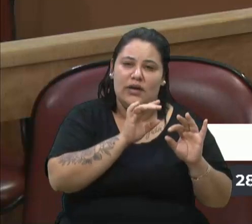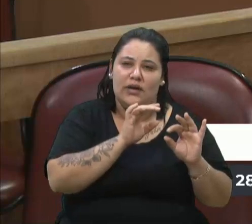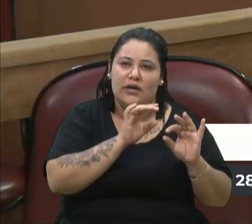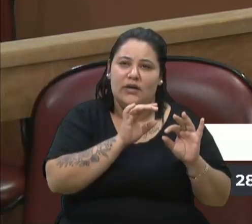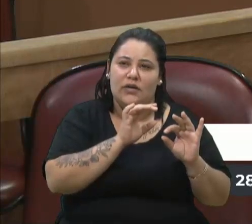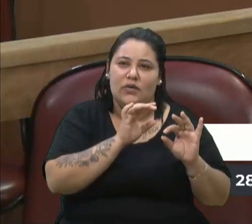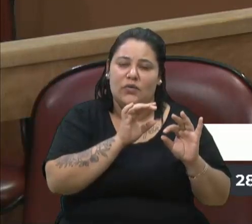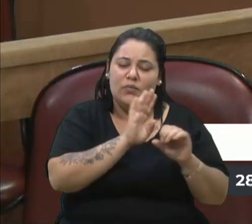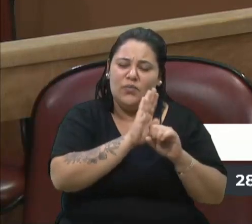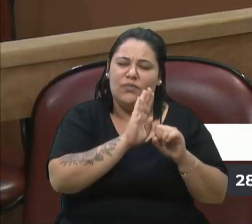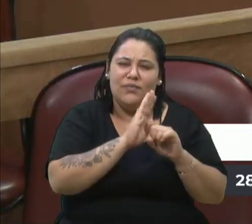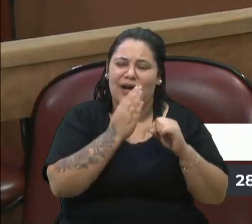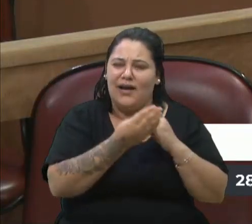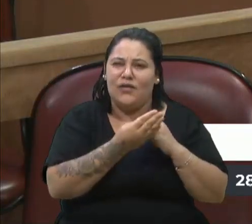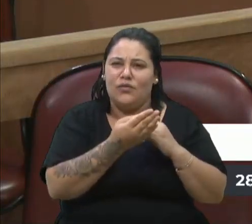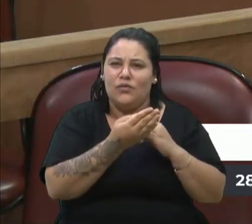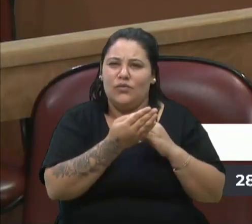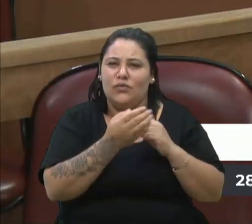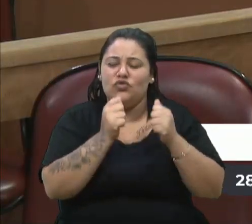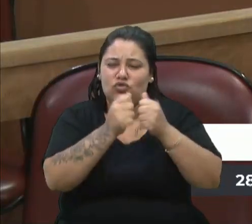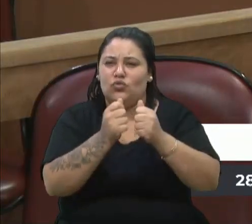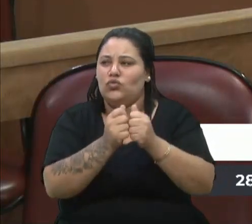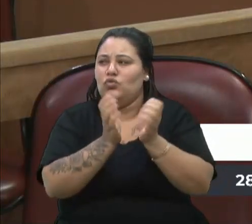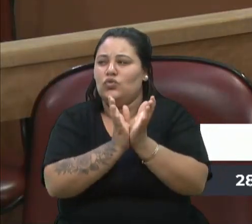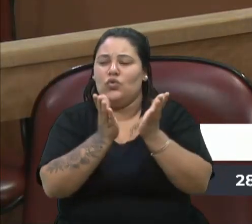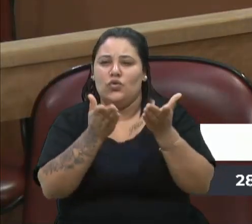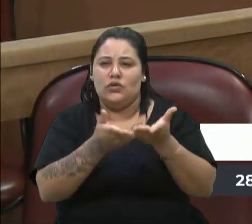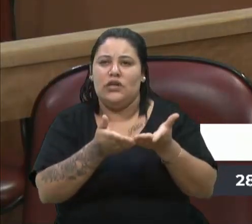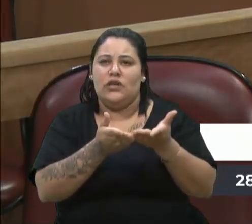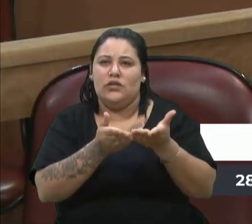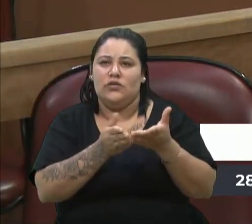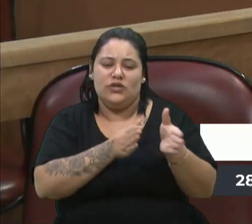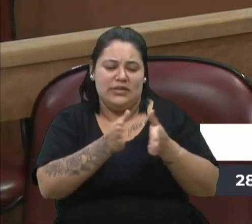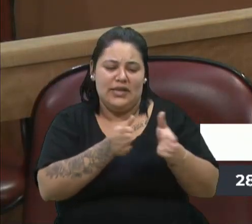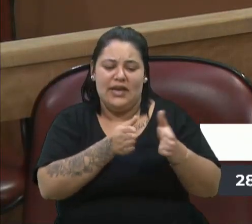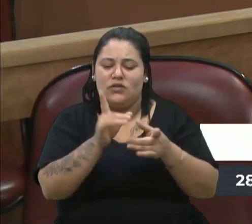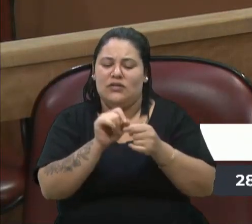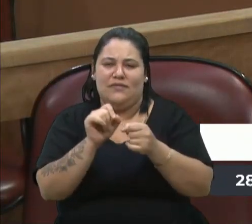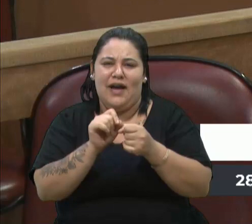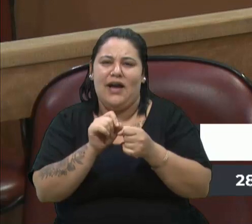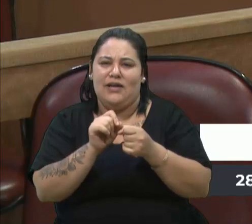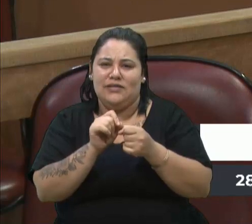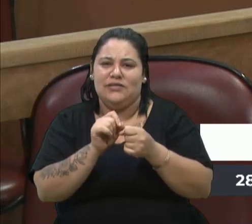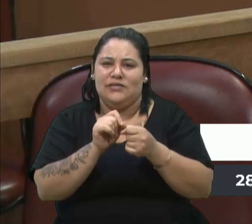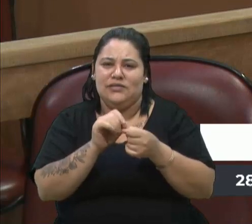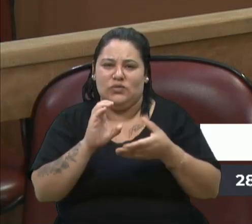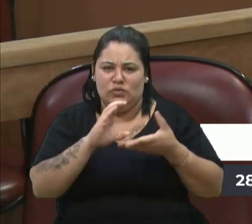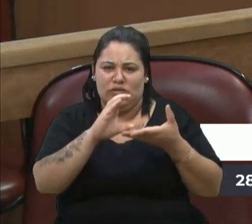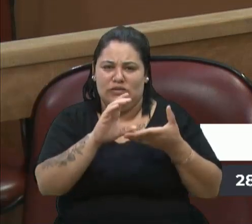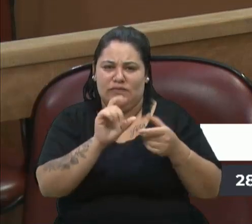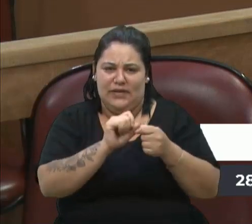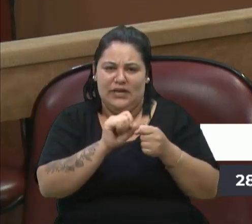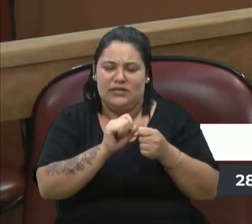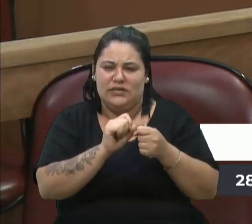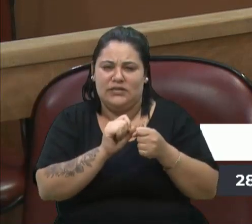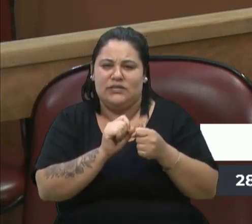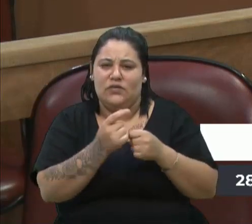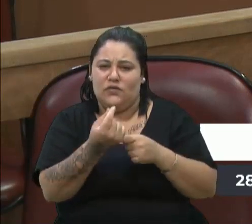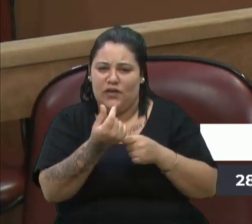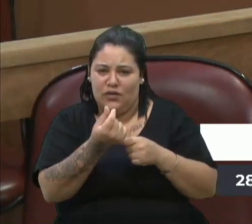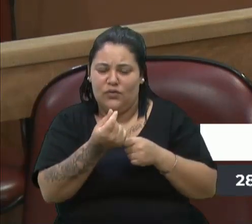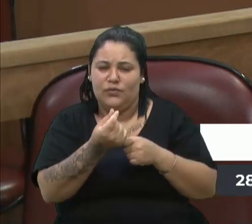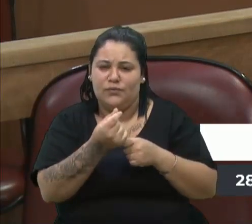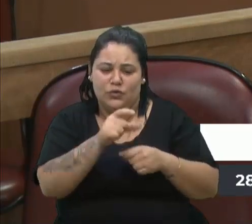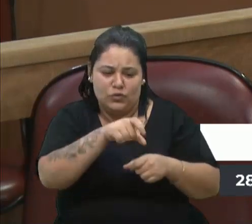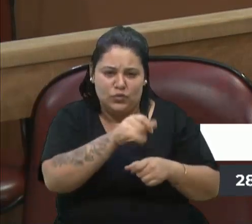junto do, enfim, do conselho que faz esse valor da passagem, já está sendo estudado para